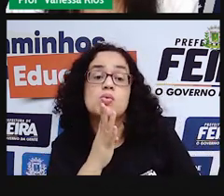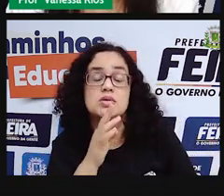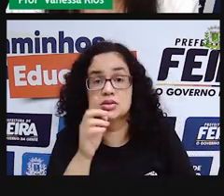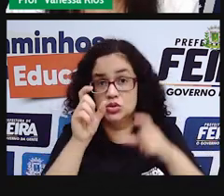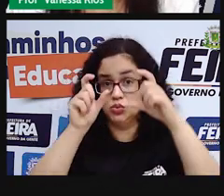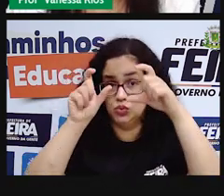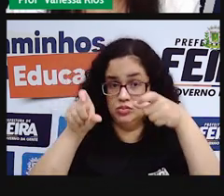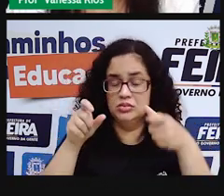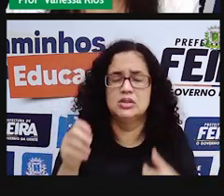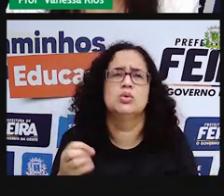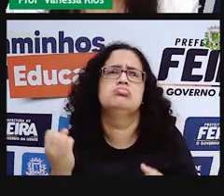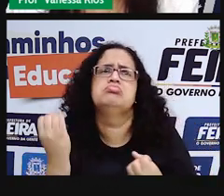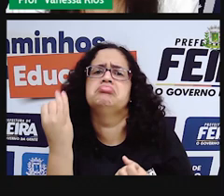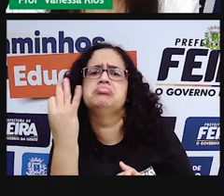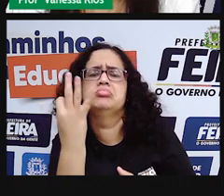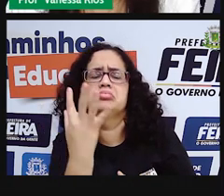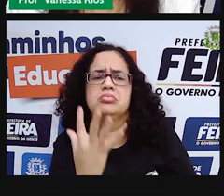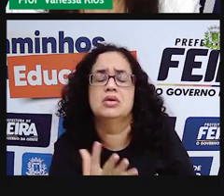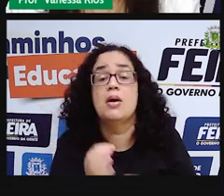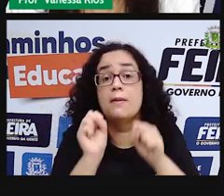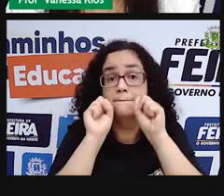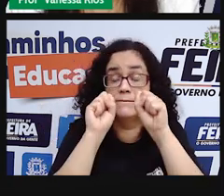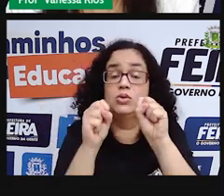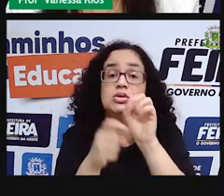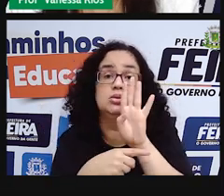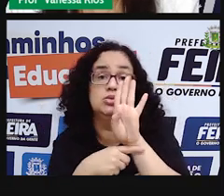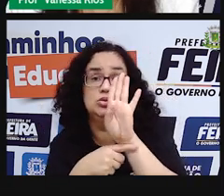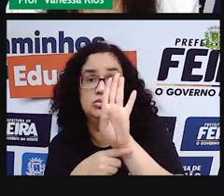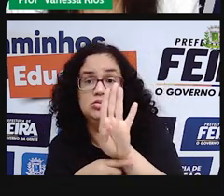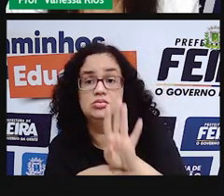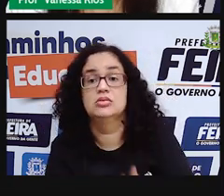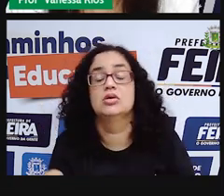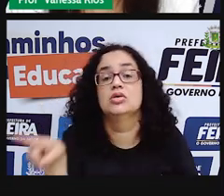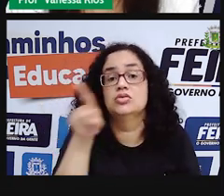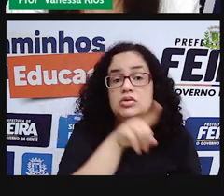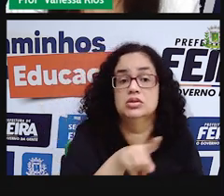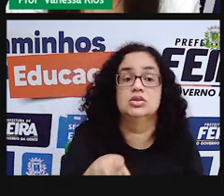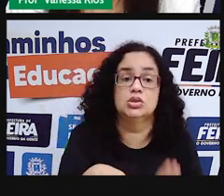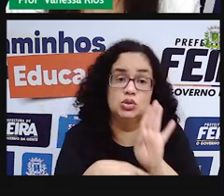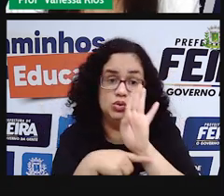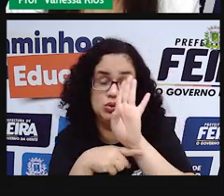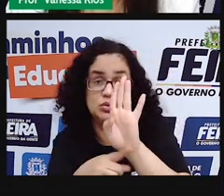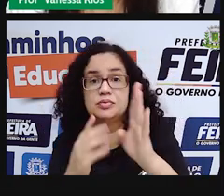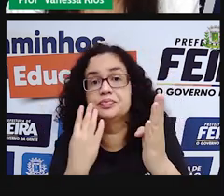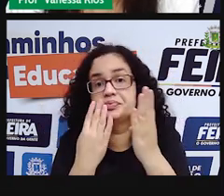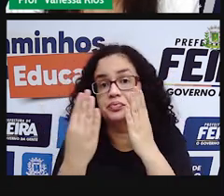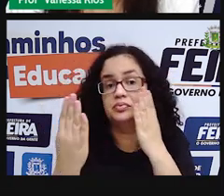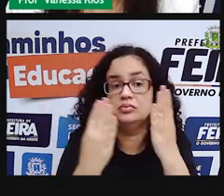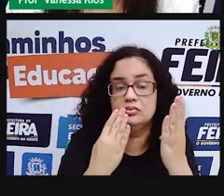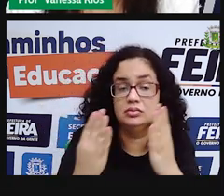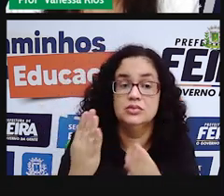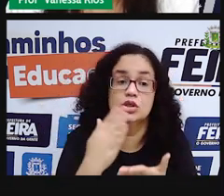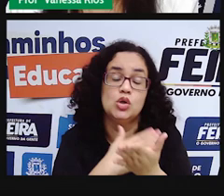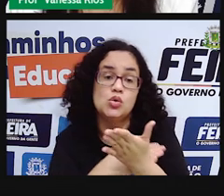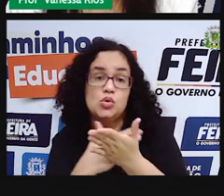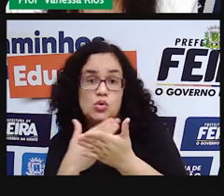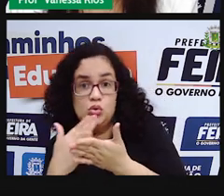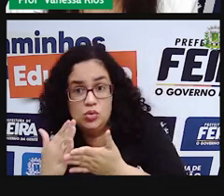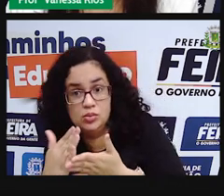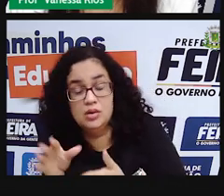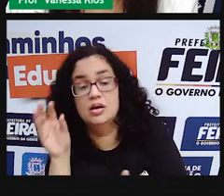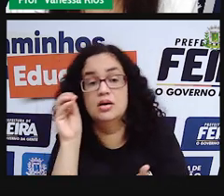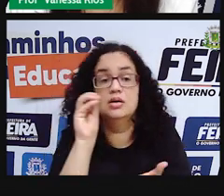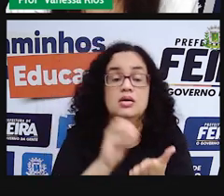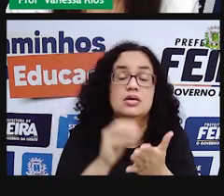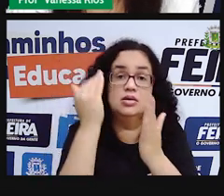analisar como podemos ajudar. Você me ajuda a fazer essa análise? Vamos começar preenchendo as tabelas de